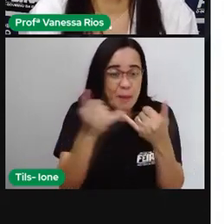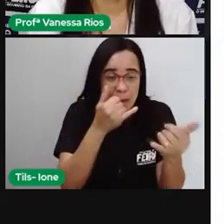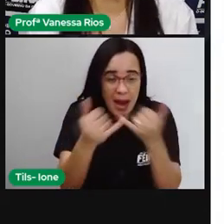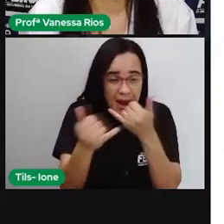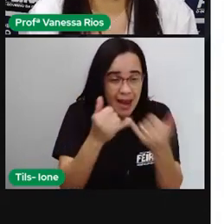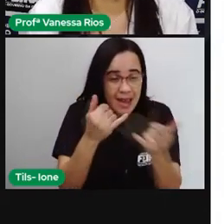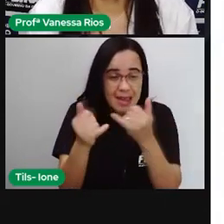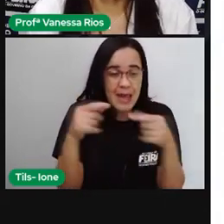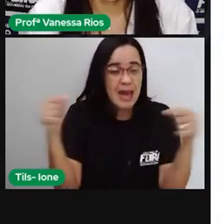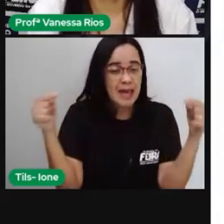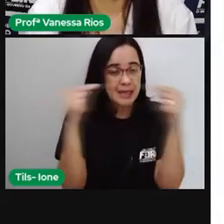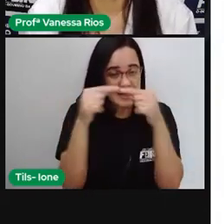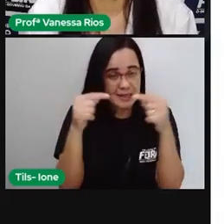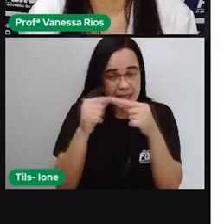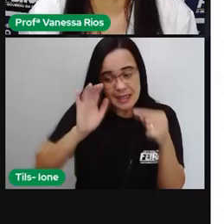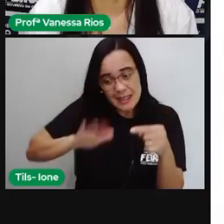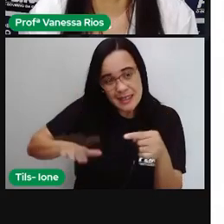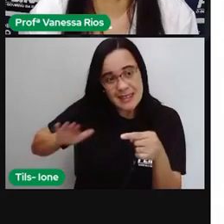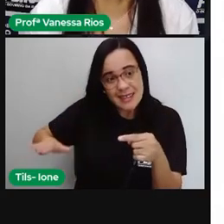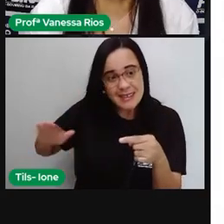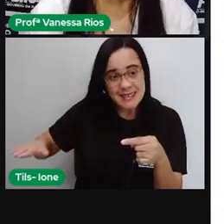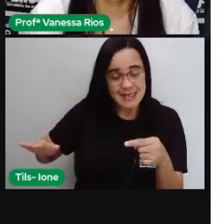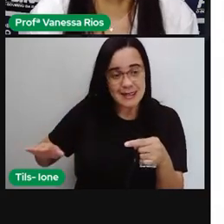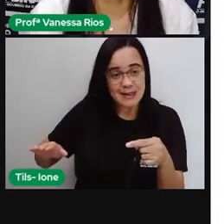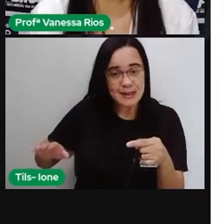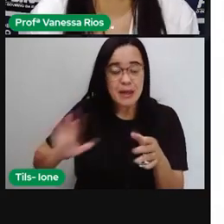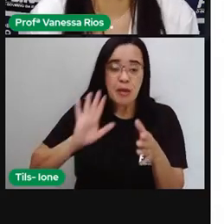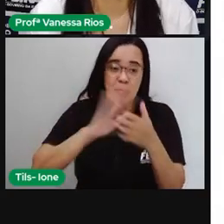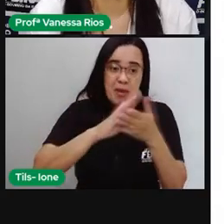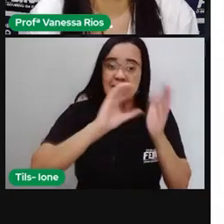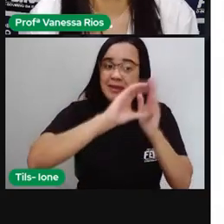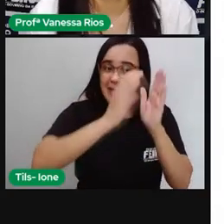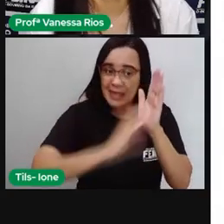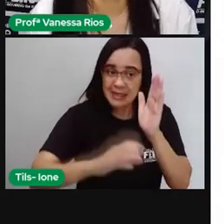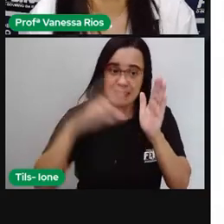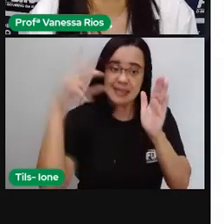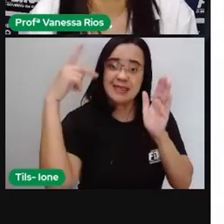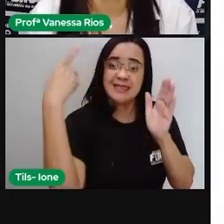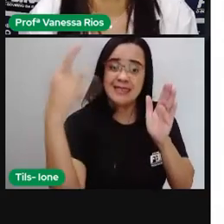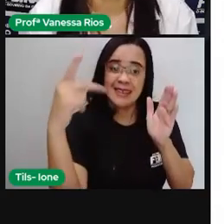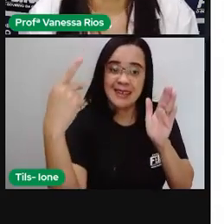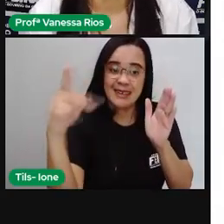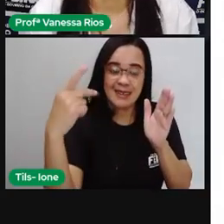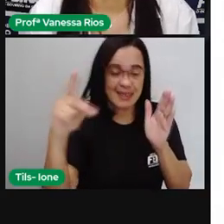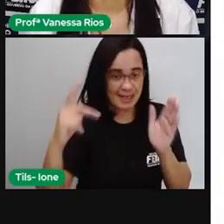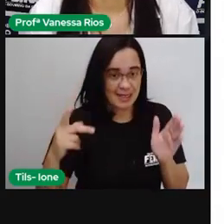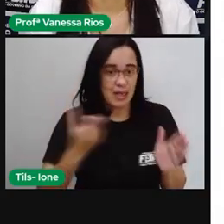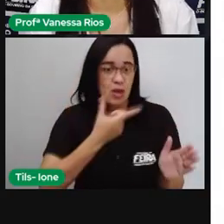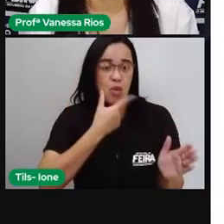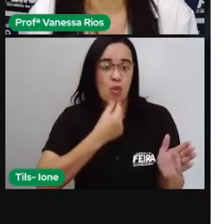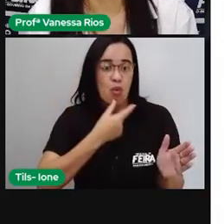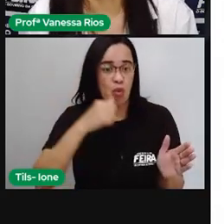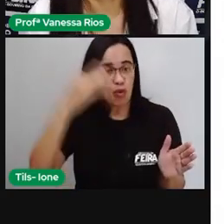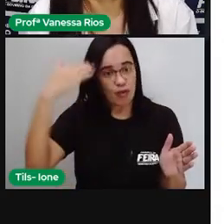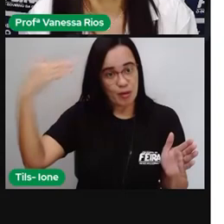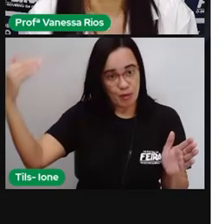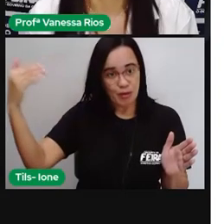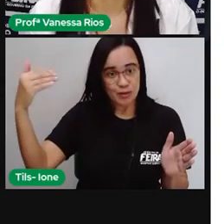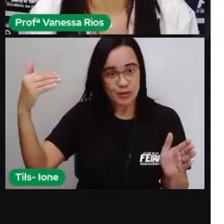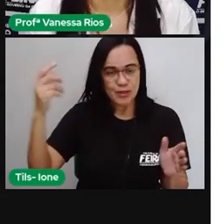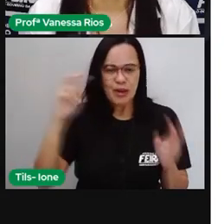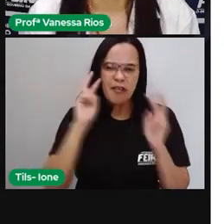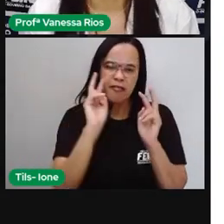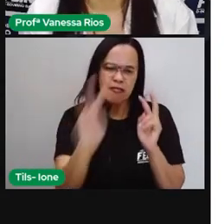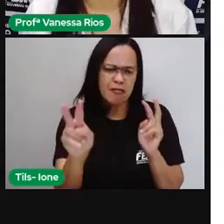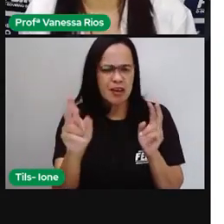Então, é uma característica dentro aí de todos os desenhos, das obras artísticas de Miró. Perceber os traçados simples,